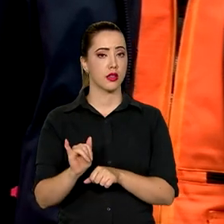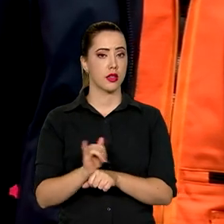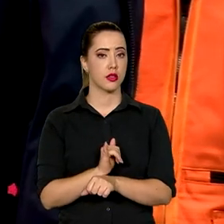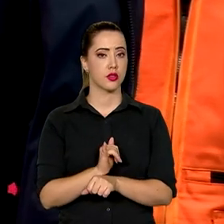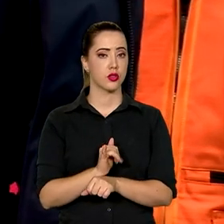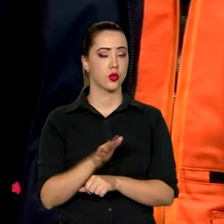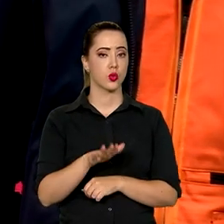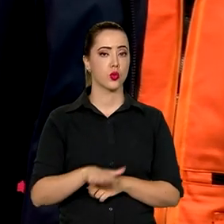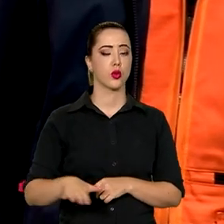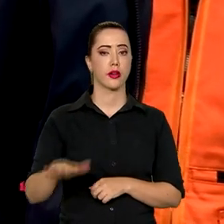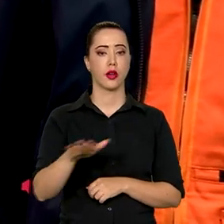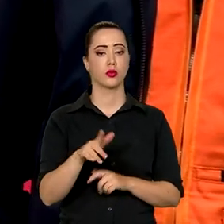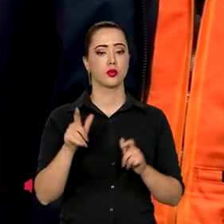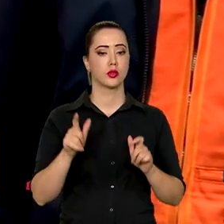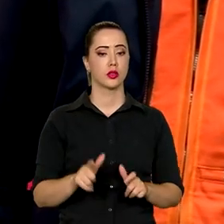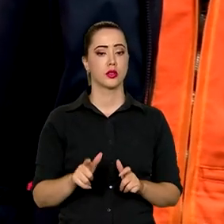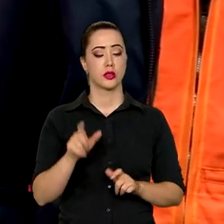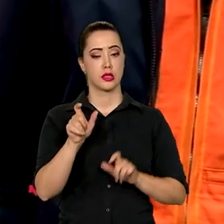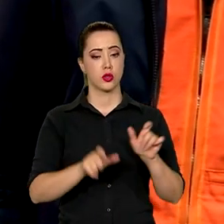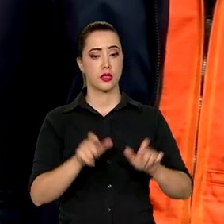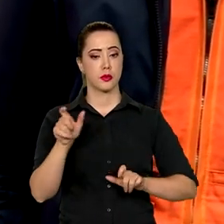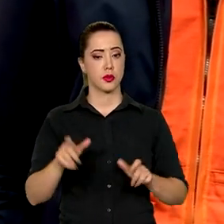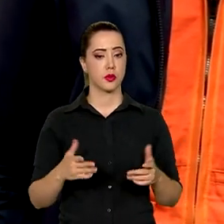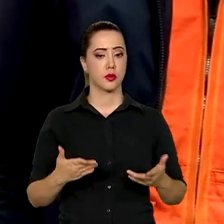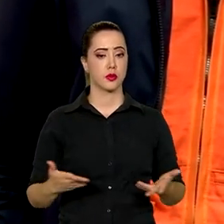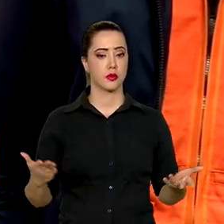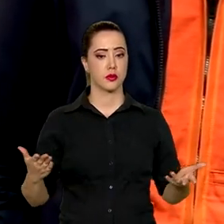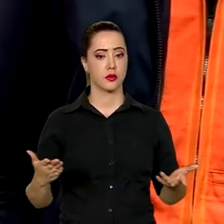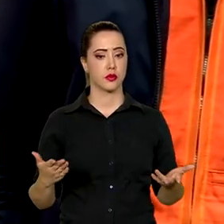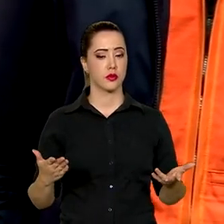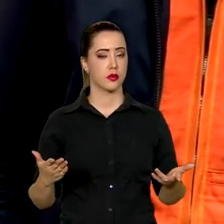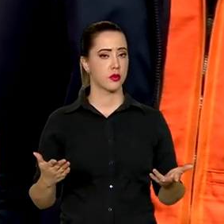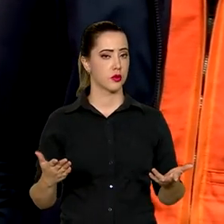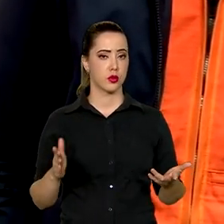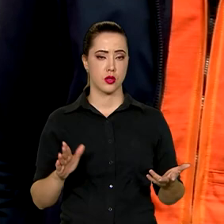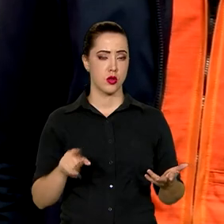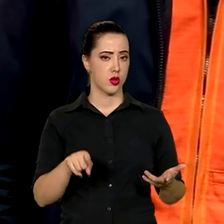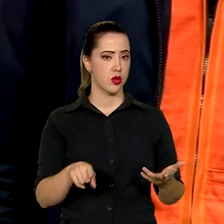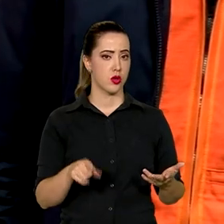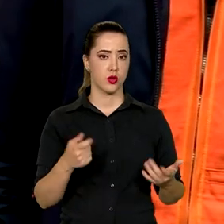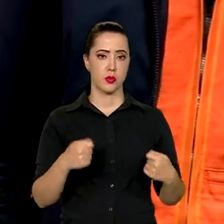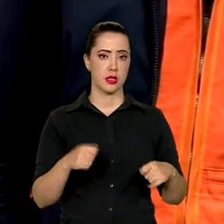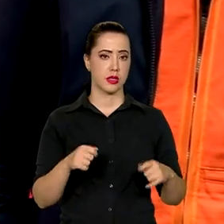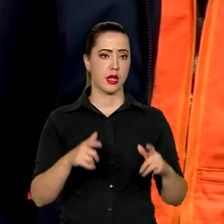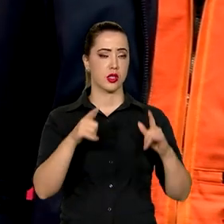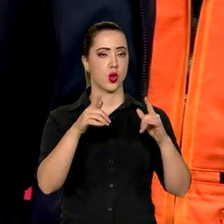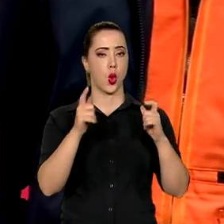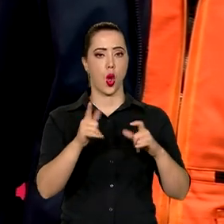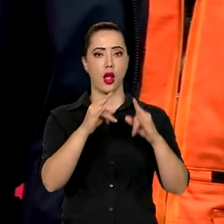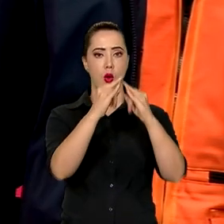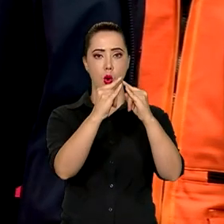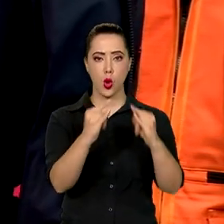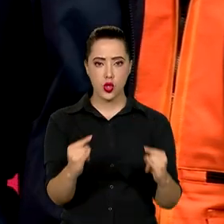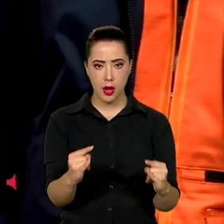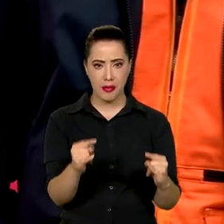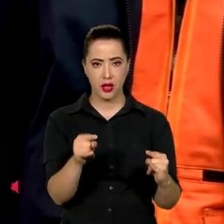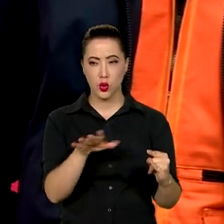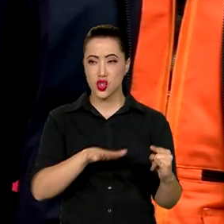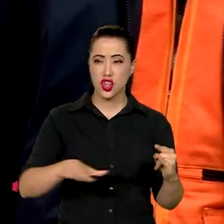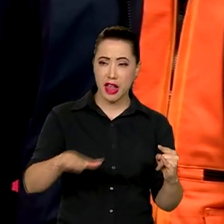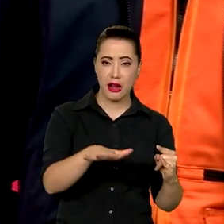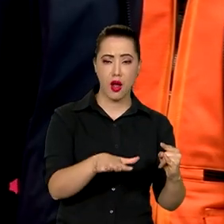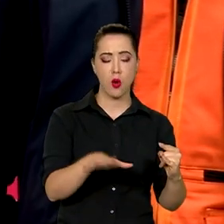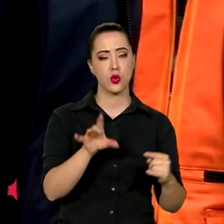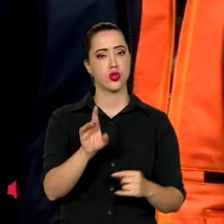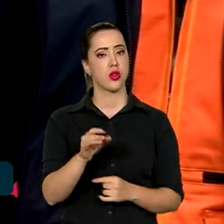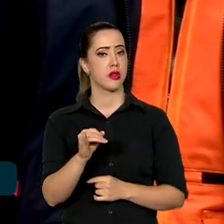da região, de que as pessoas não ficassem em alojamentos coletivos, a não ser onde não